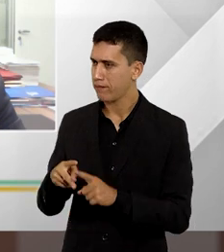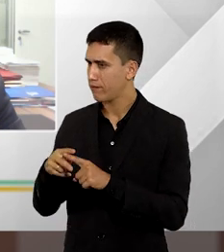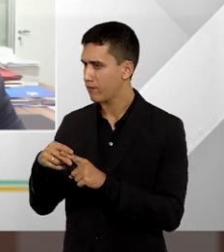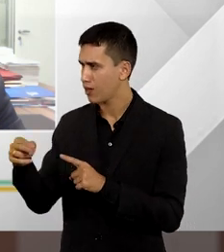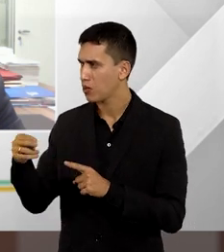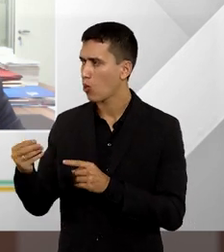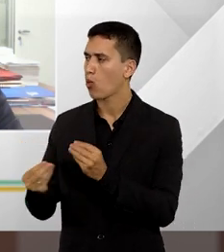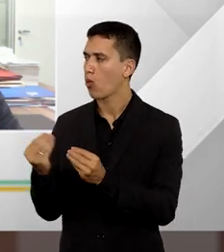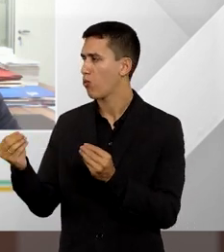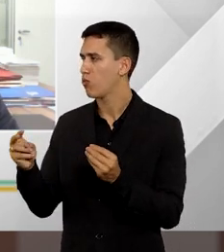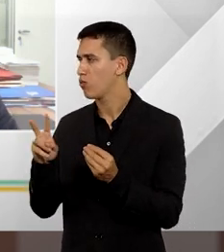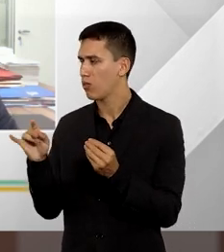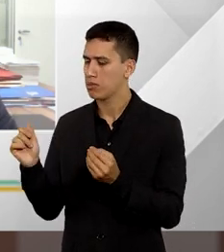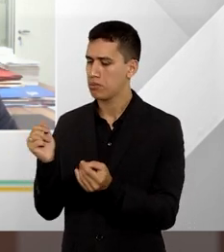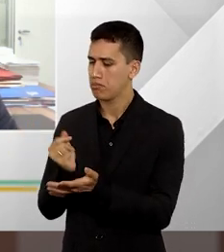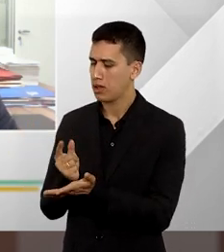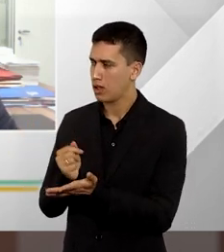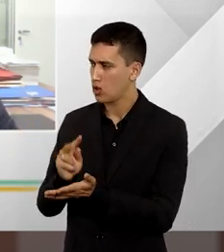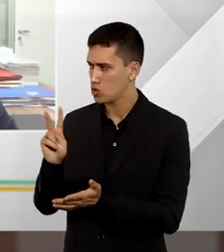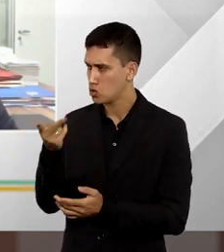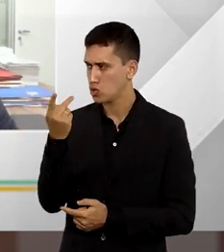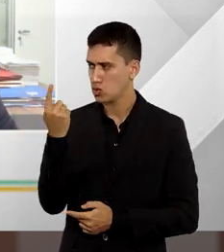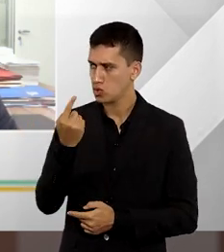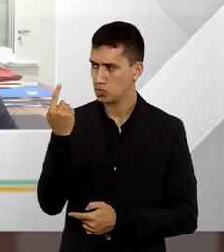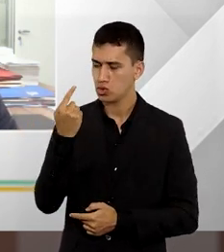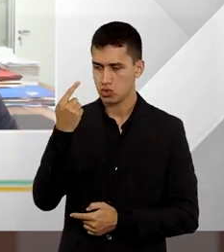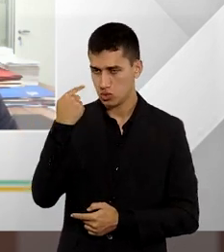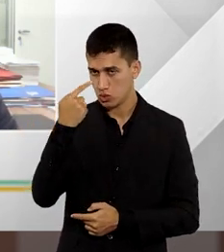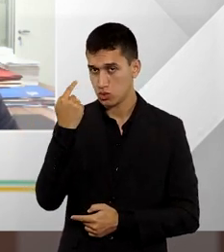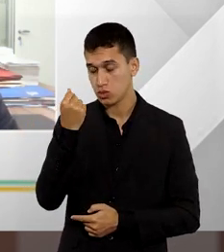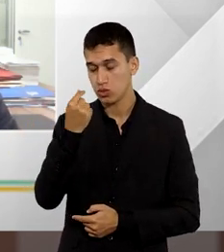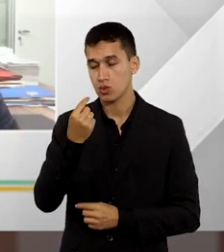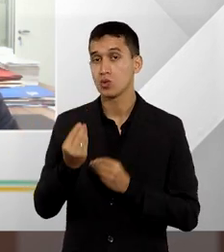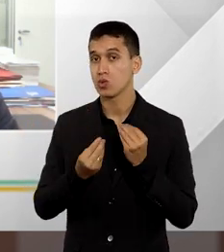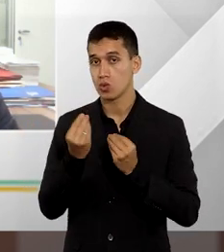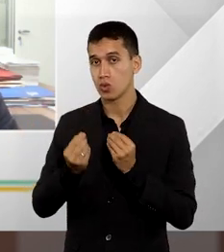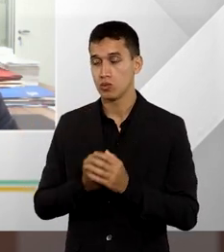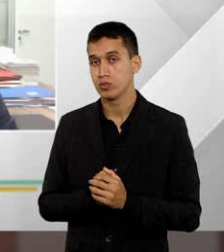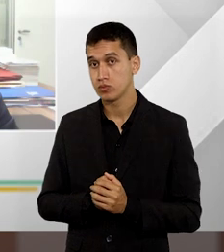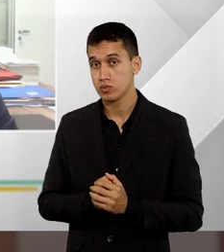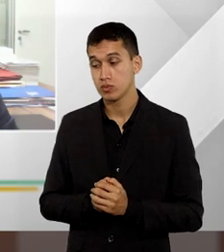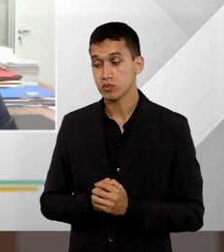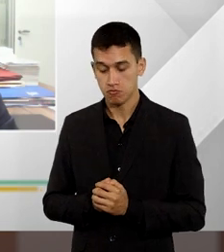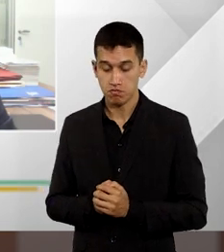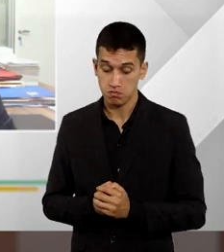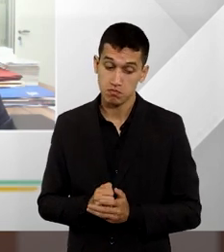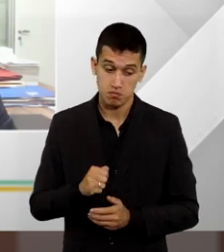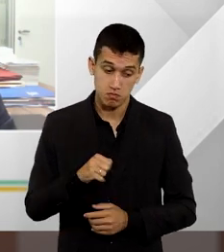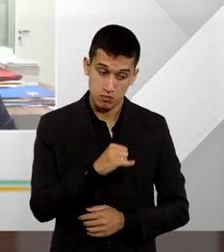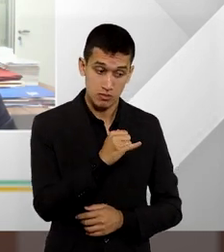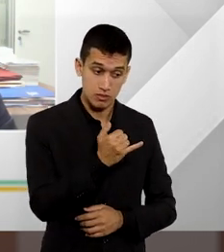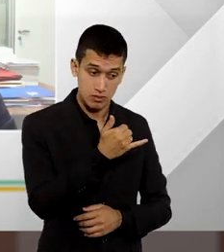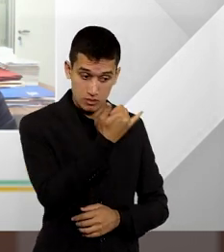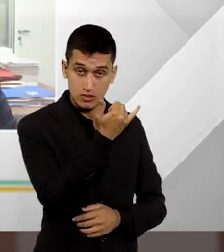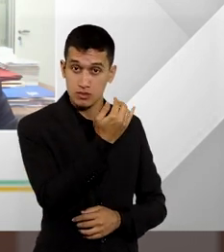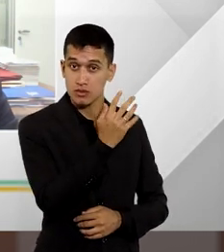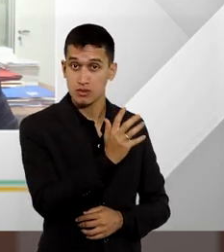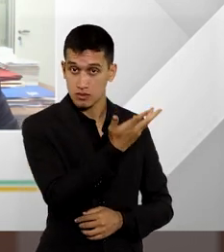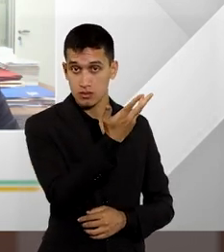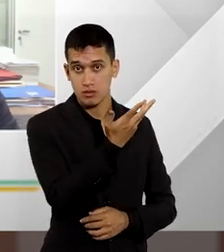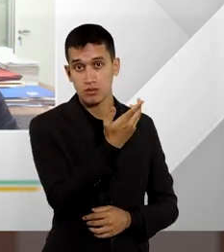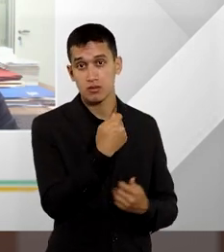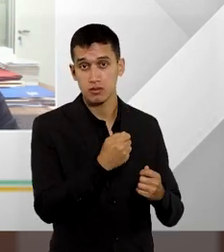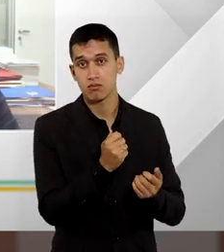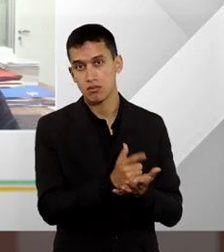sucumbenciais? Bem, se é o sucumbencial, ele deve pedir a expedição do precatório,